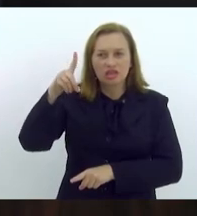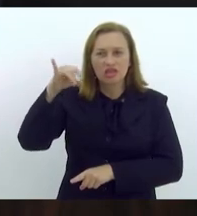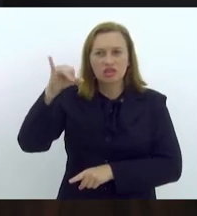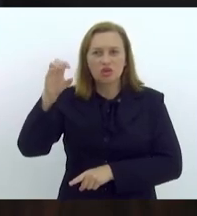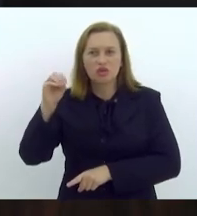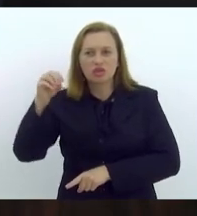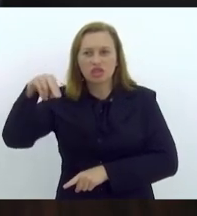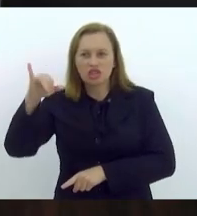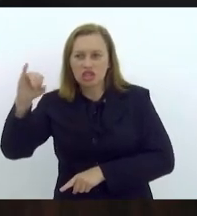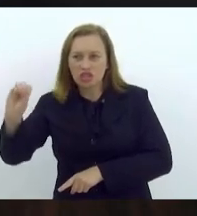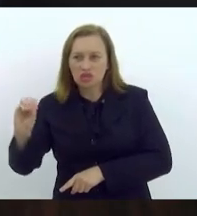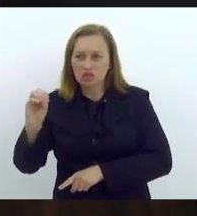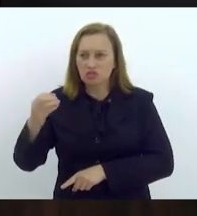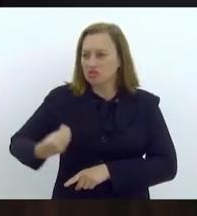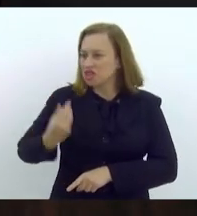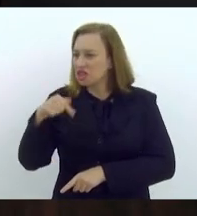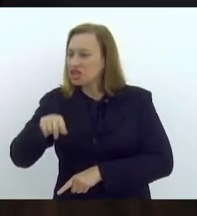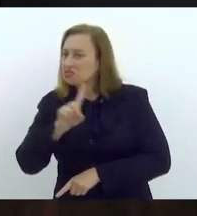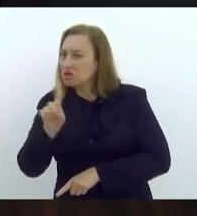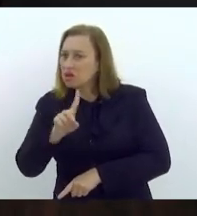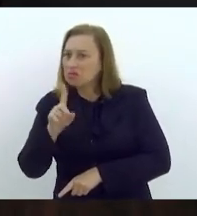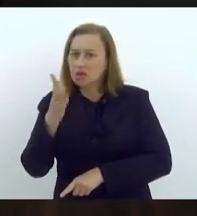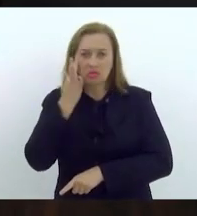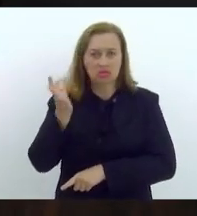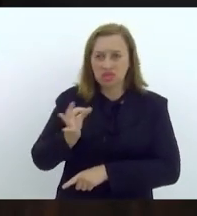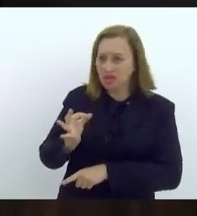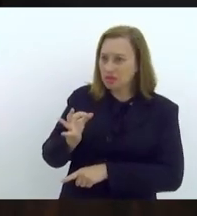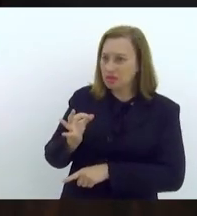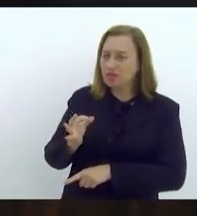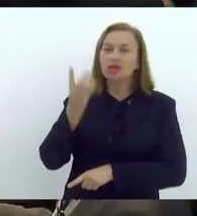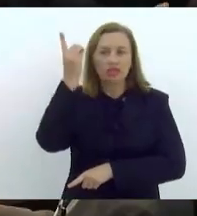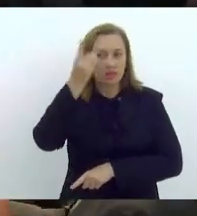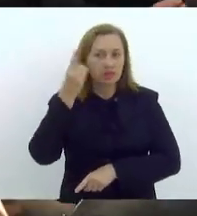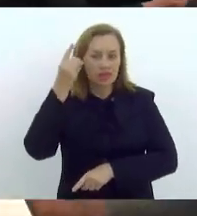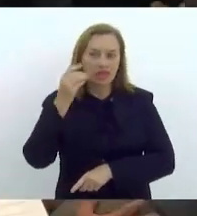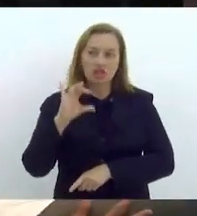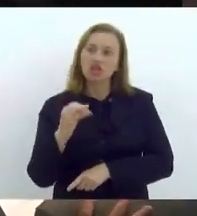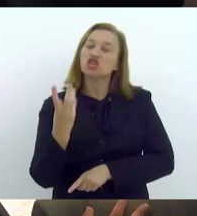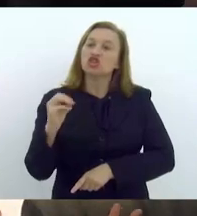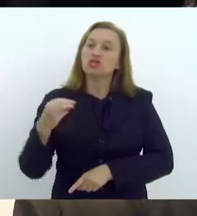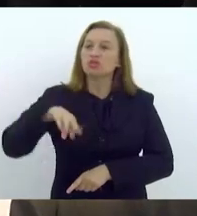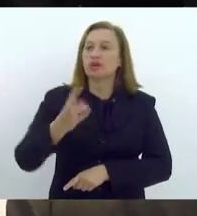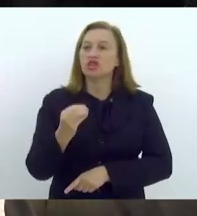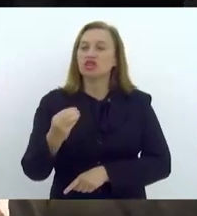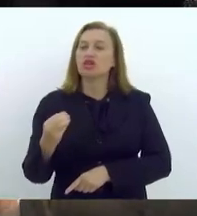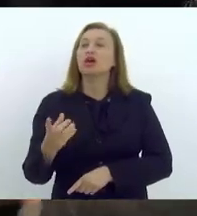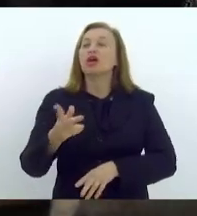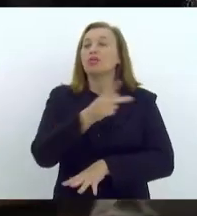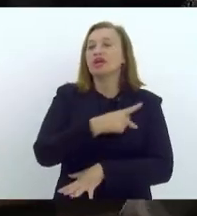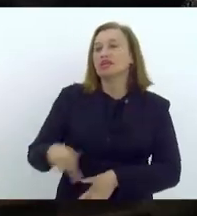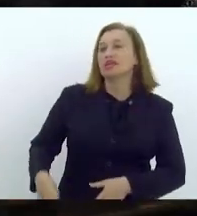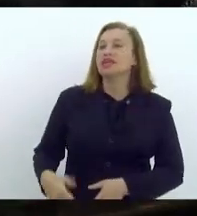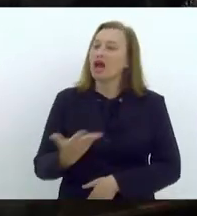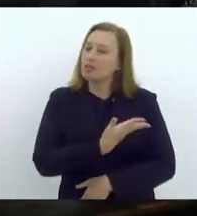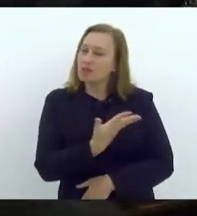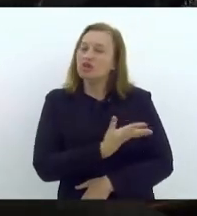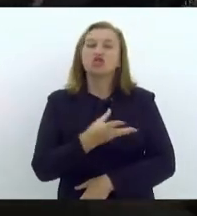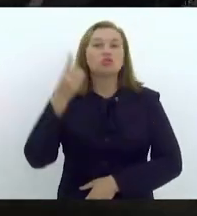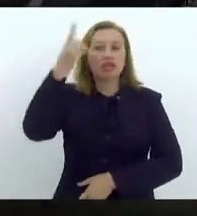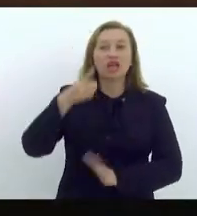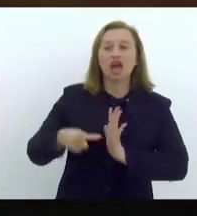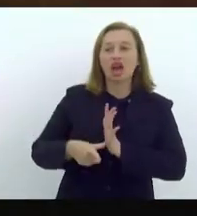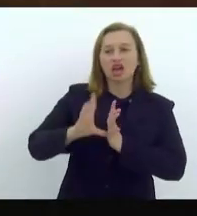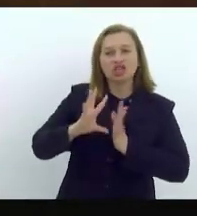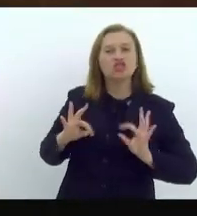enciumado, hein, Robson, eu não sabia disso, não. Deputado Chico Machado. Senhor presidente, colegas deputados e deputadas, antes de mais nada,